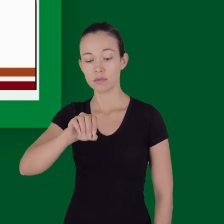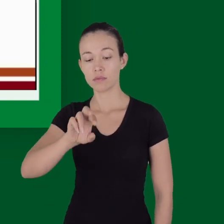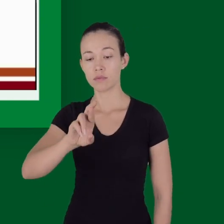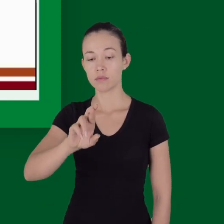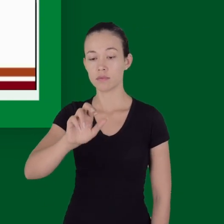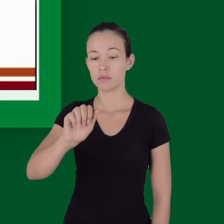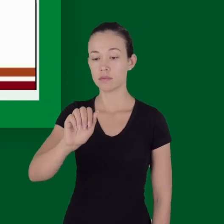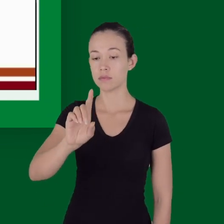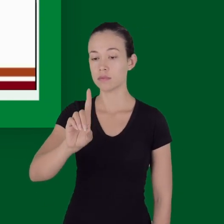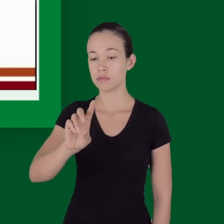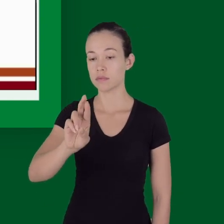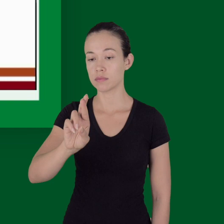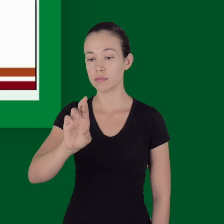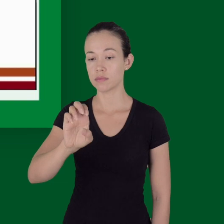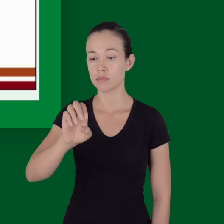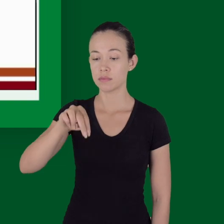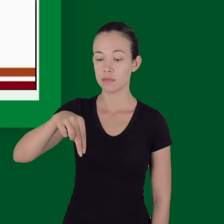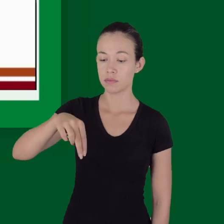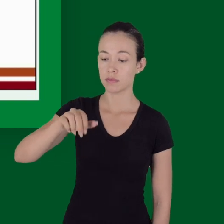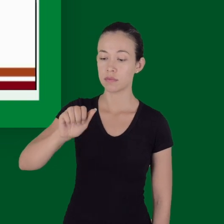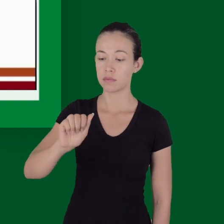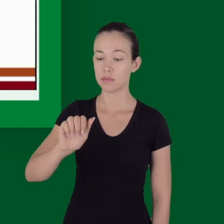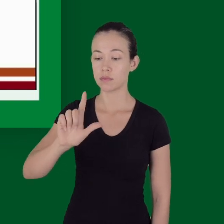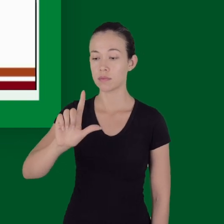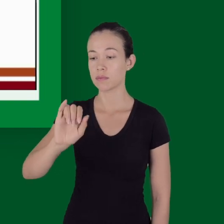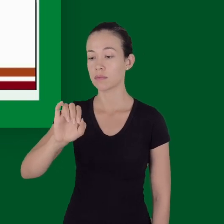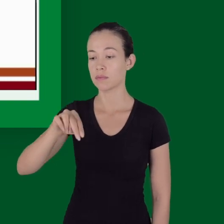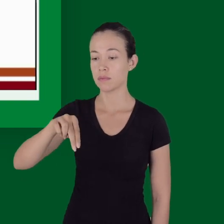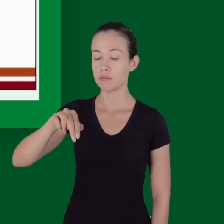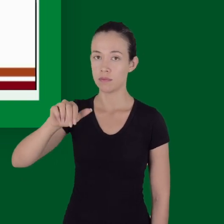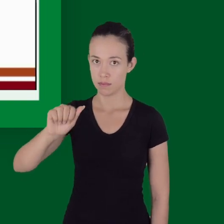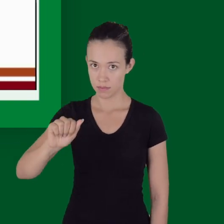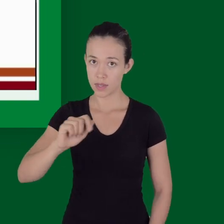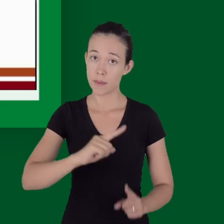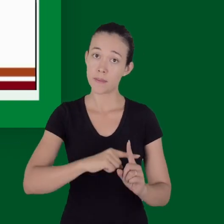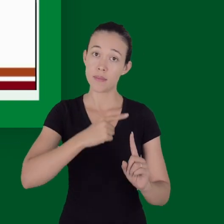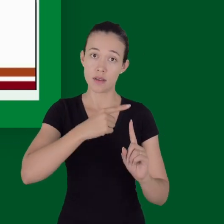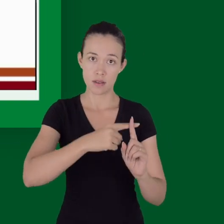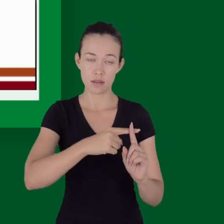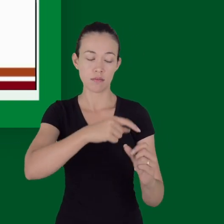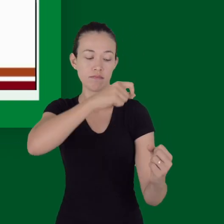administração de noradrenalina em adição aos fluidos para manter a pressão alta